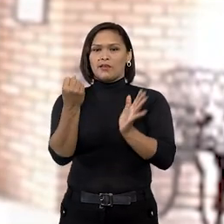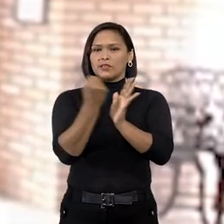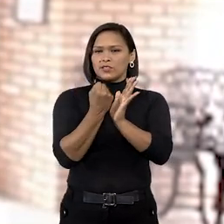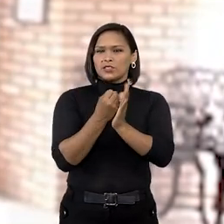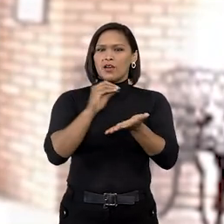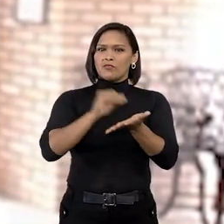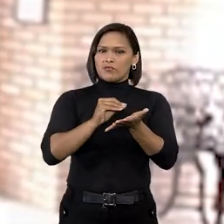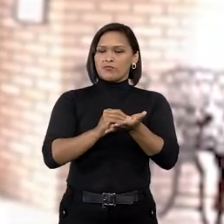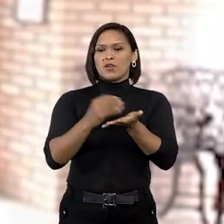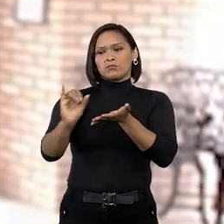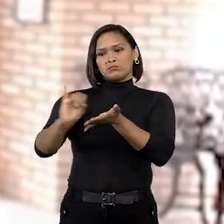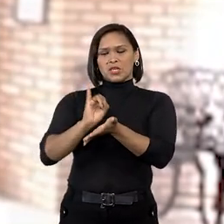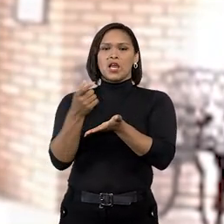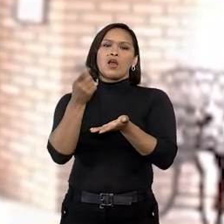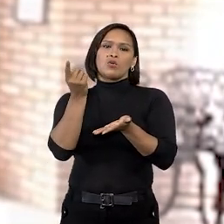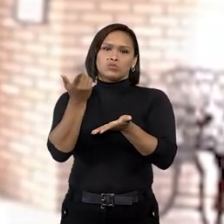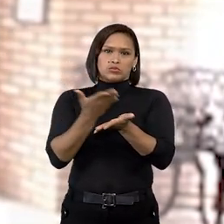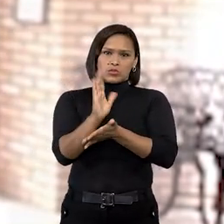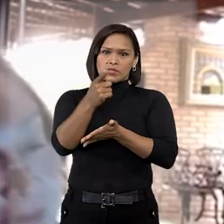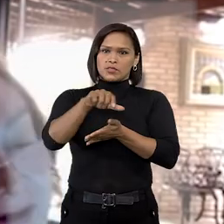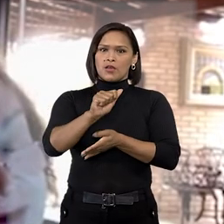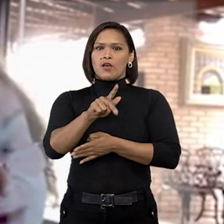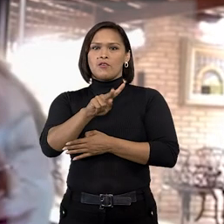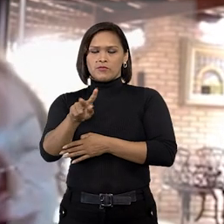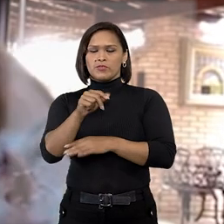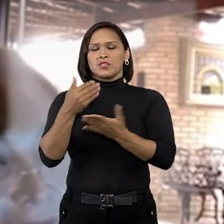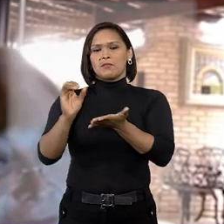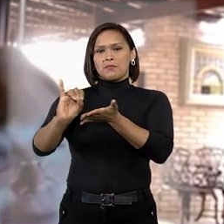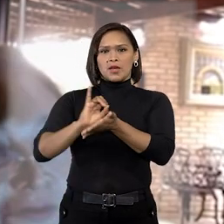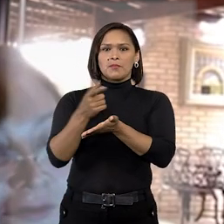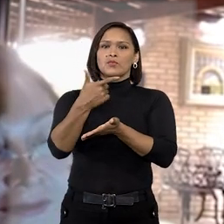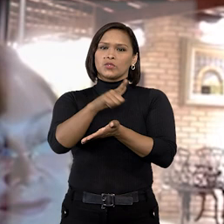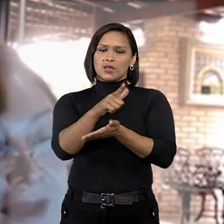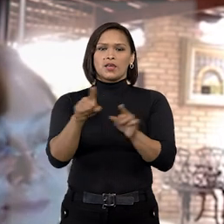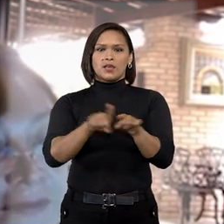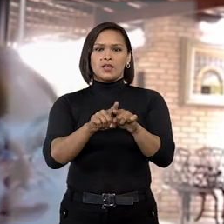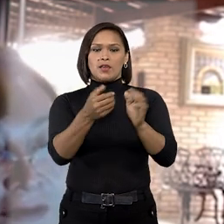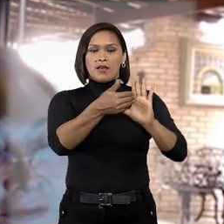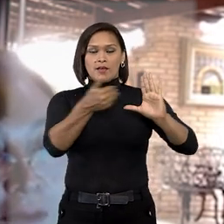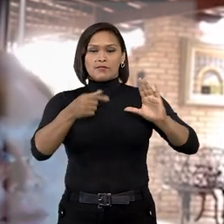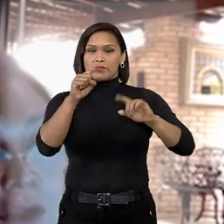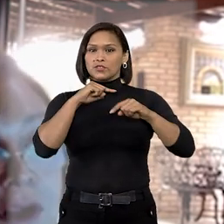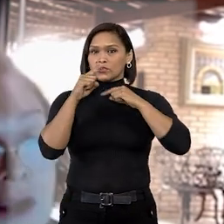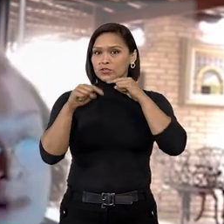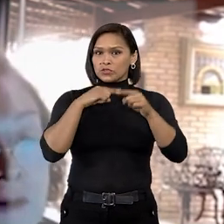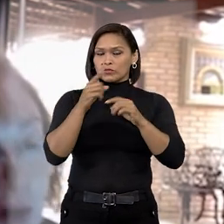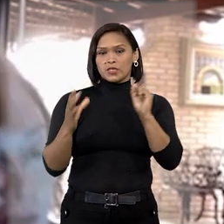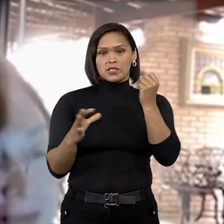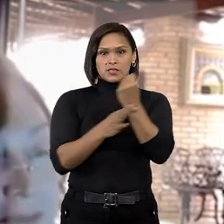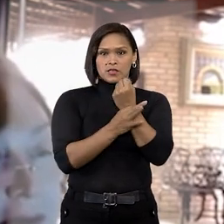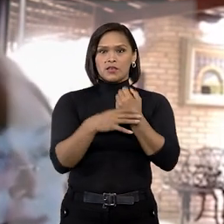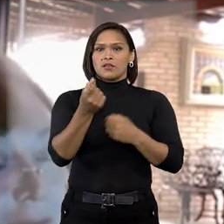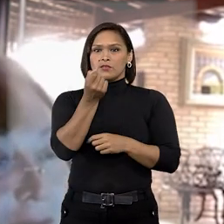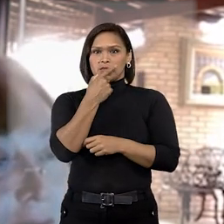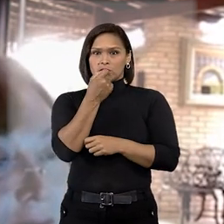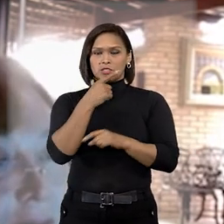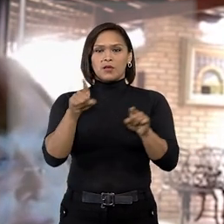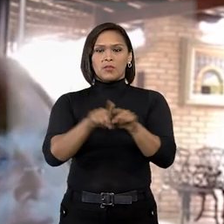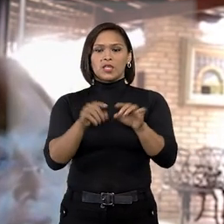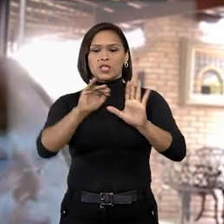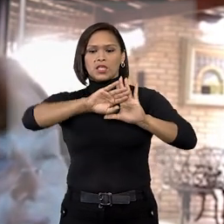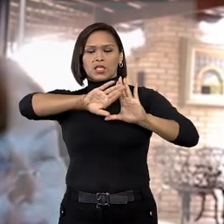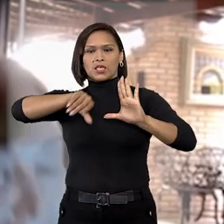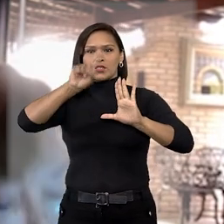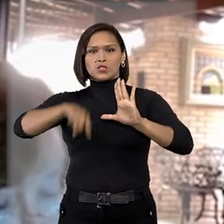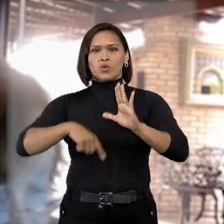registrado, recebeu permissão excepcional da Anvisa para ser importado, afastando qualquer dúvida sobre a segurança do medicamento e